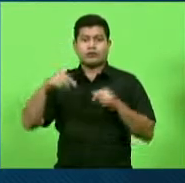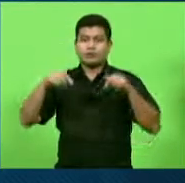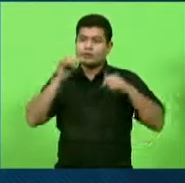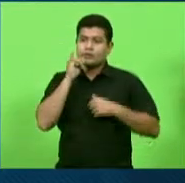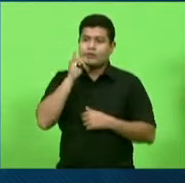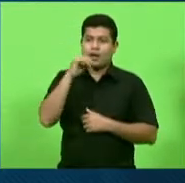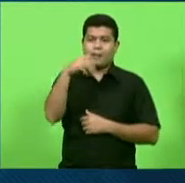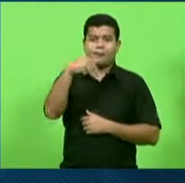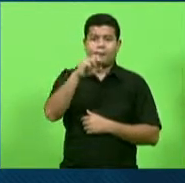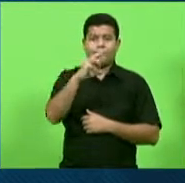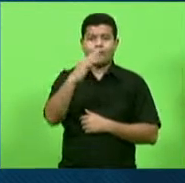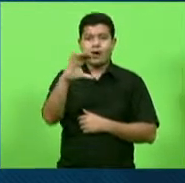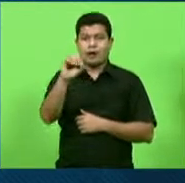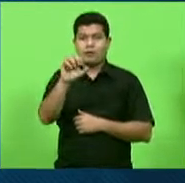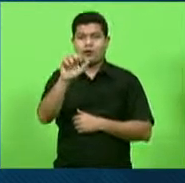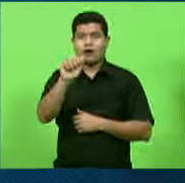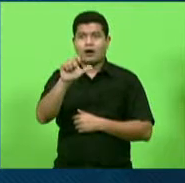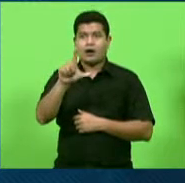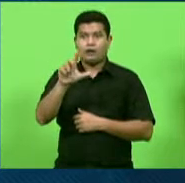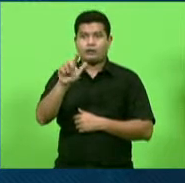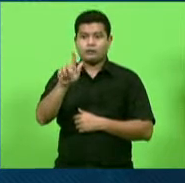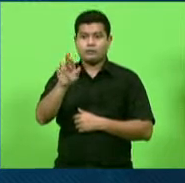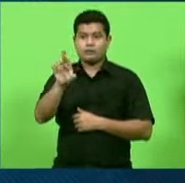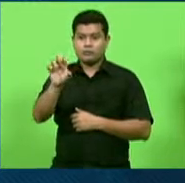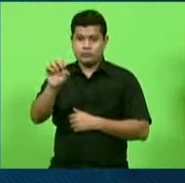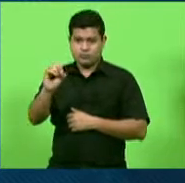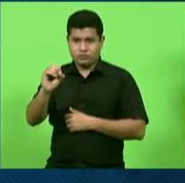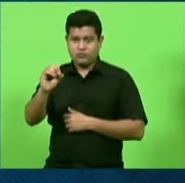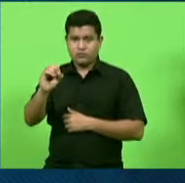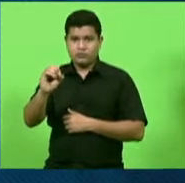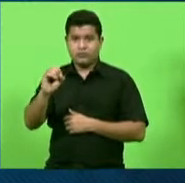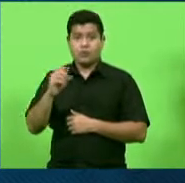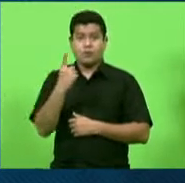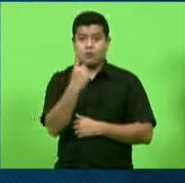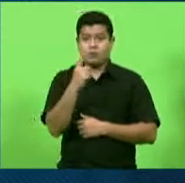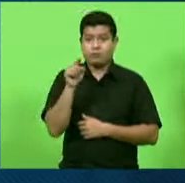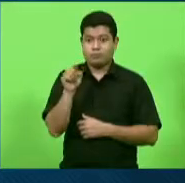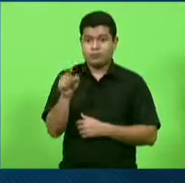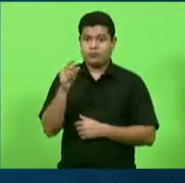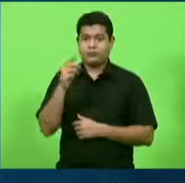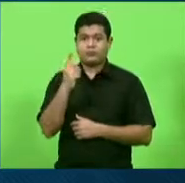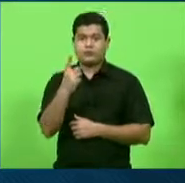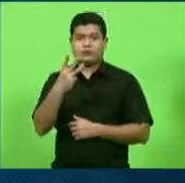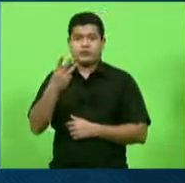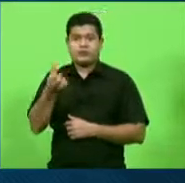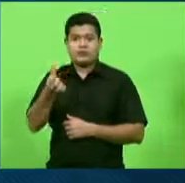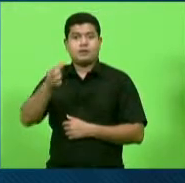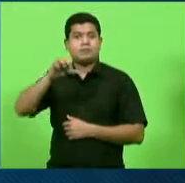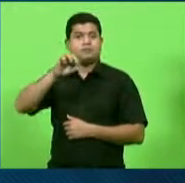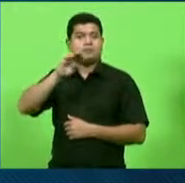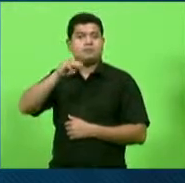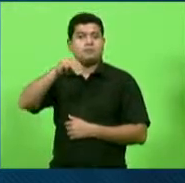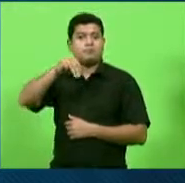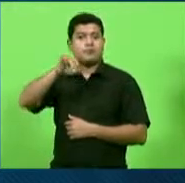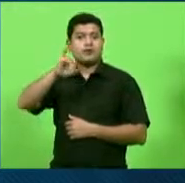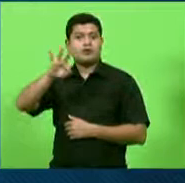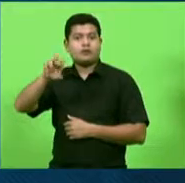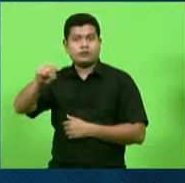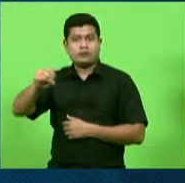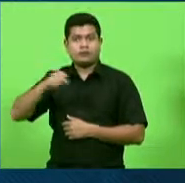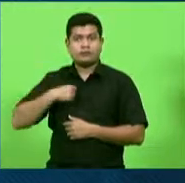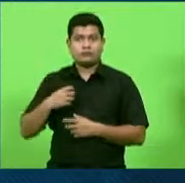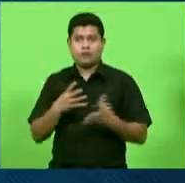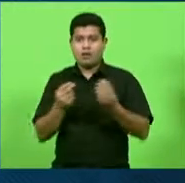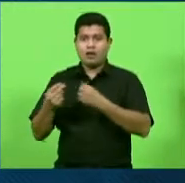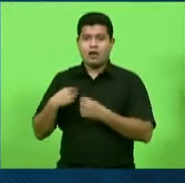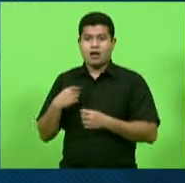Agro, em Chapecó, ela movimenta 1,136 milhões de reais. Como eu disse, muitas vezes essas feiras ali ninguém entra com